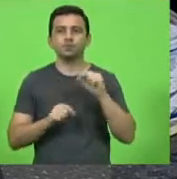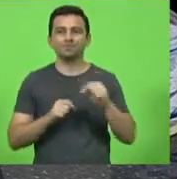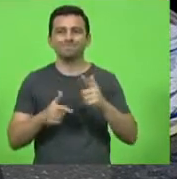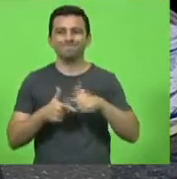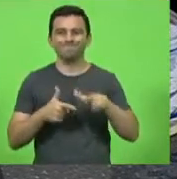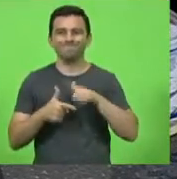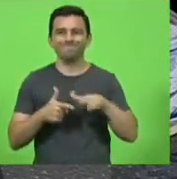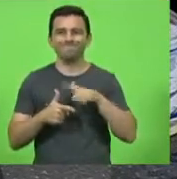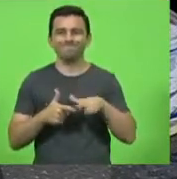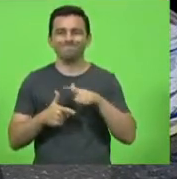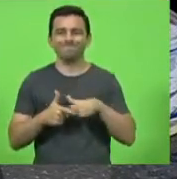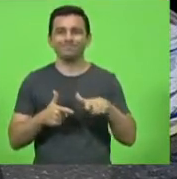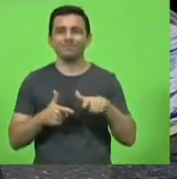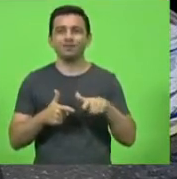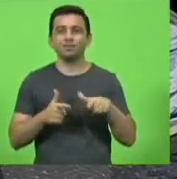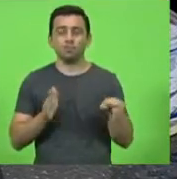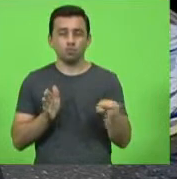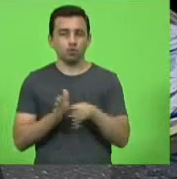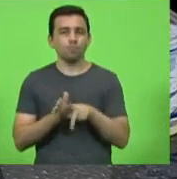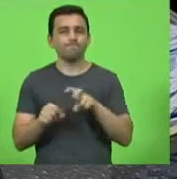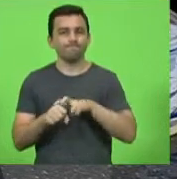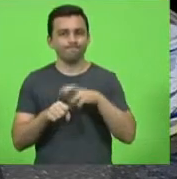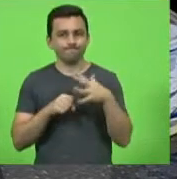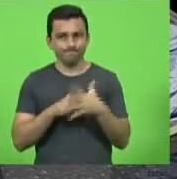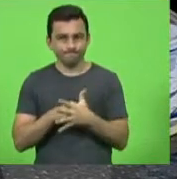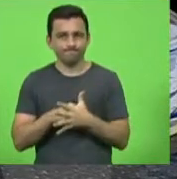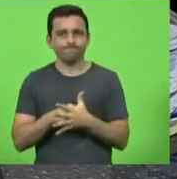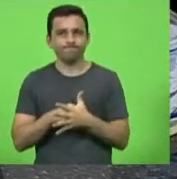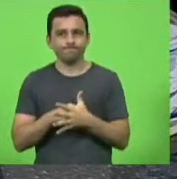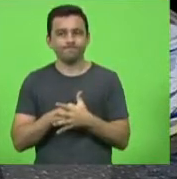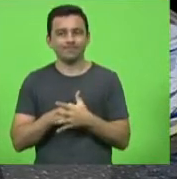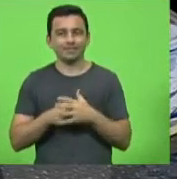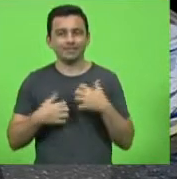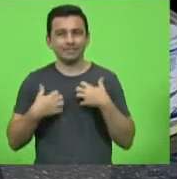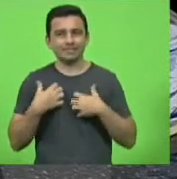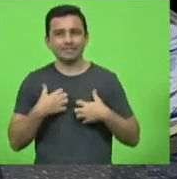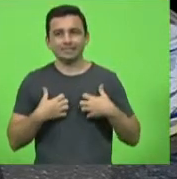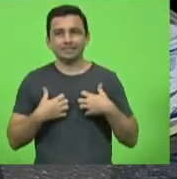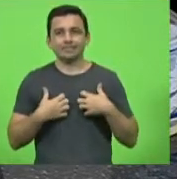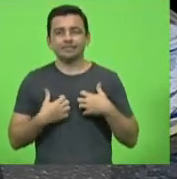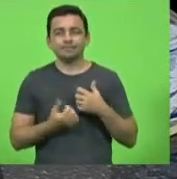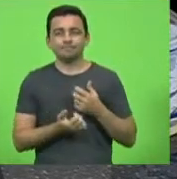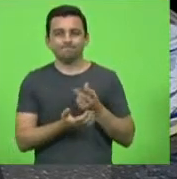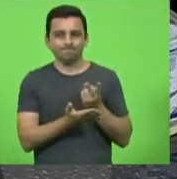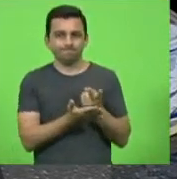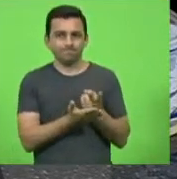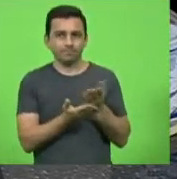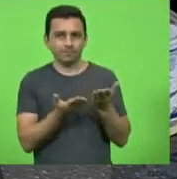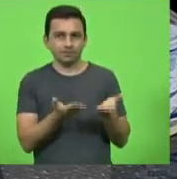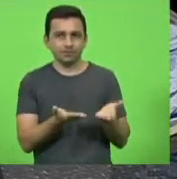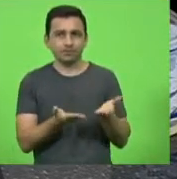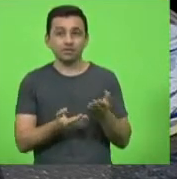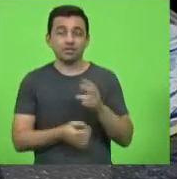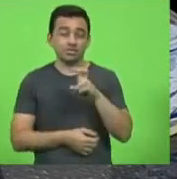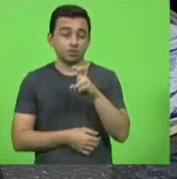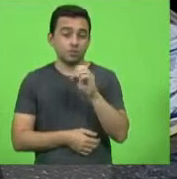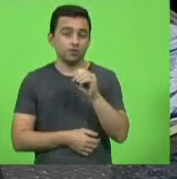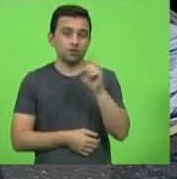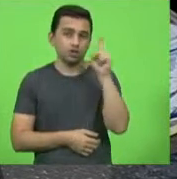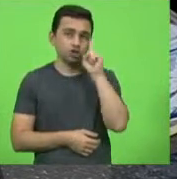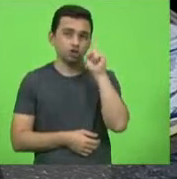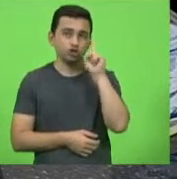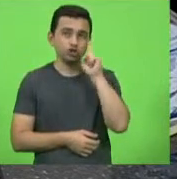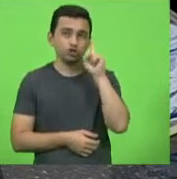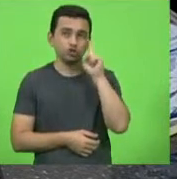da Covid após quase 50 dias